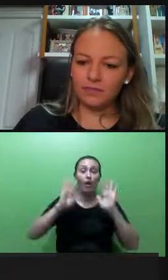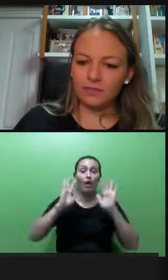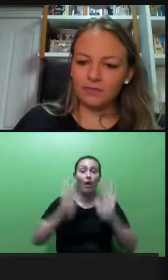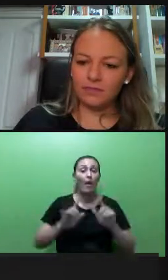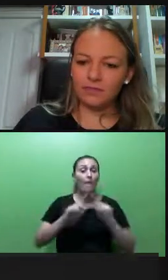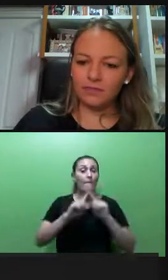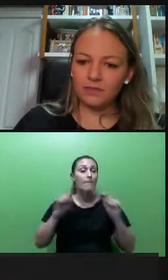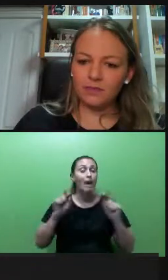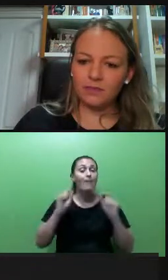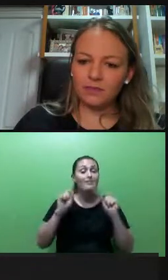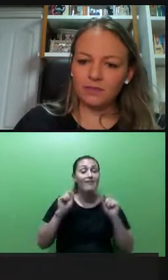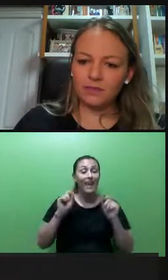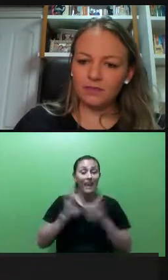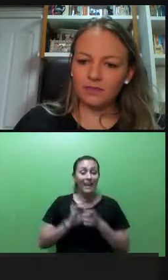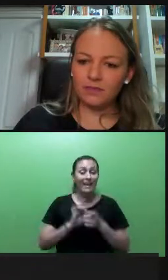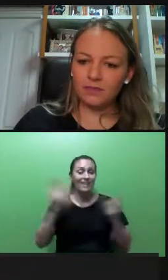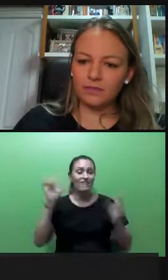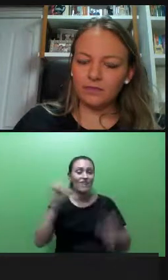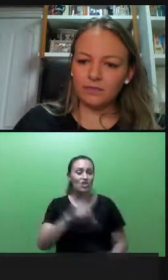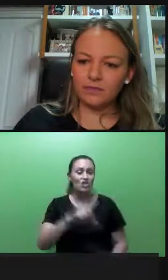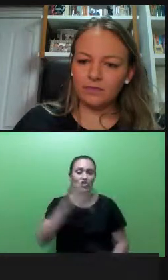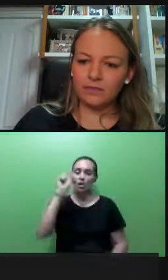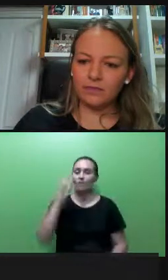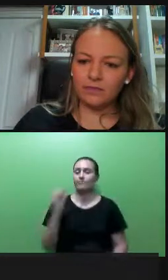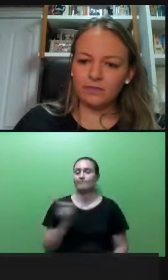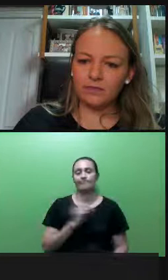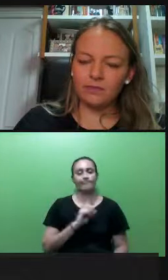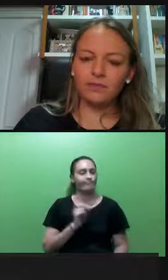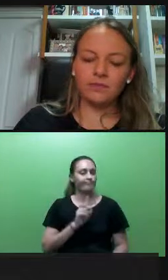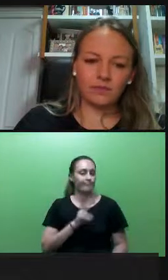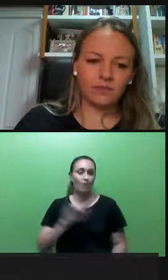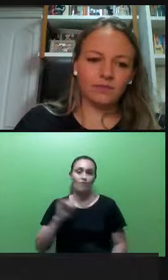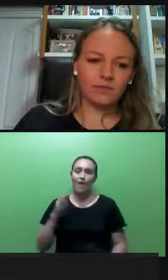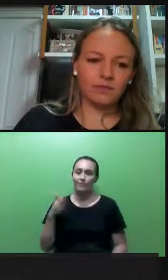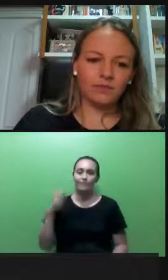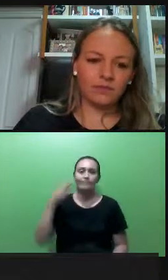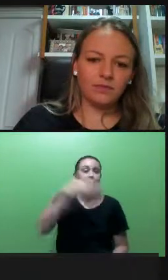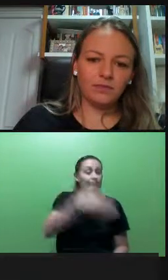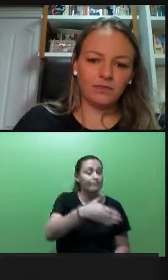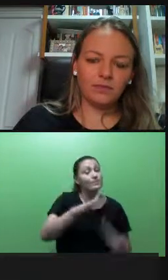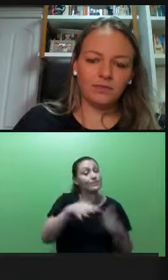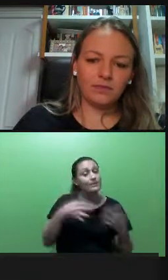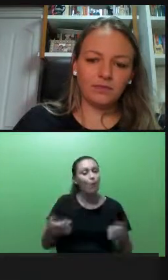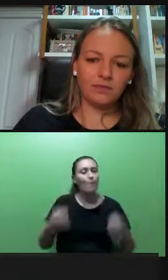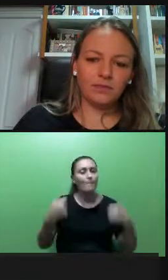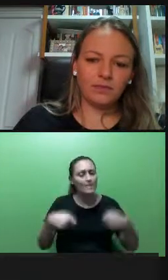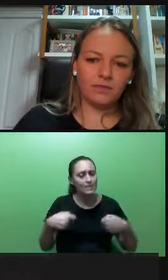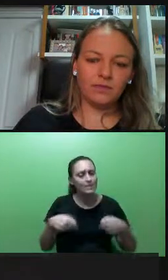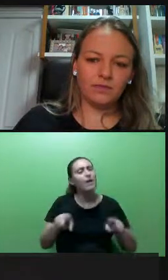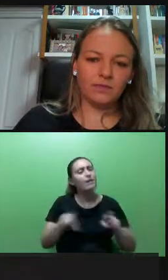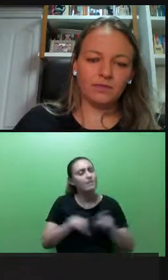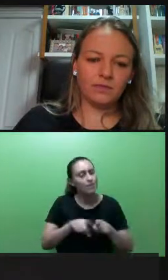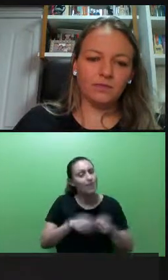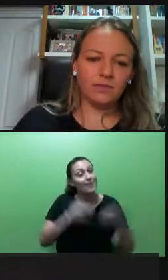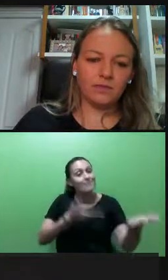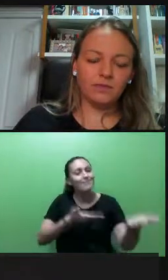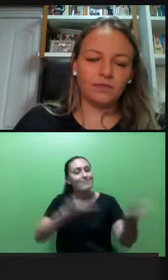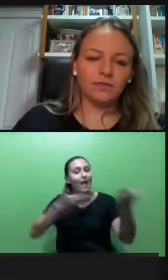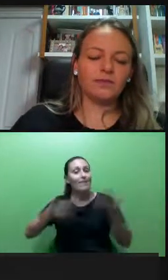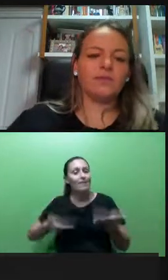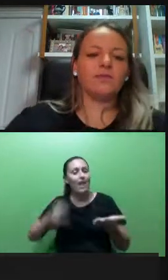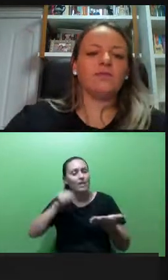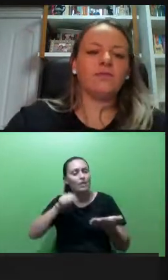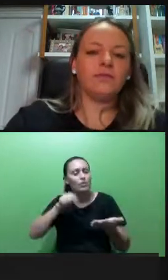elas não vão alcançar, elas não vão em nação, sabe, e a gente precisa então trazer isso também para dentro do nosso currículo, para o nosso